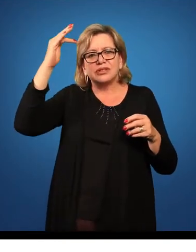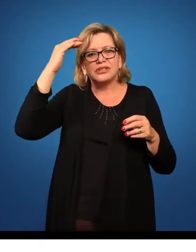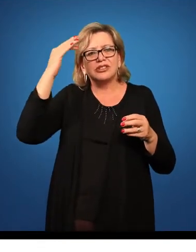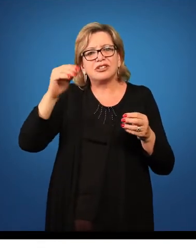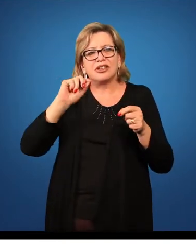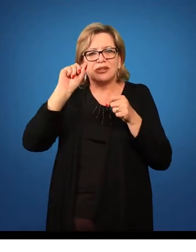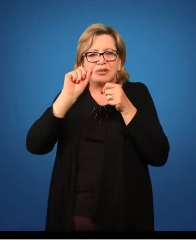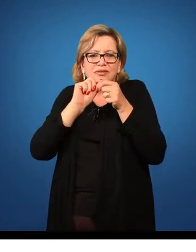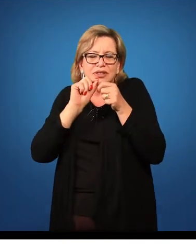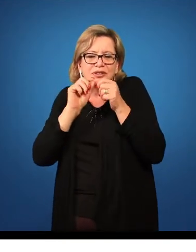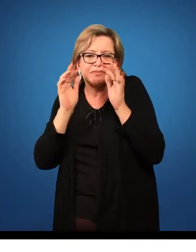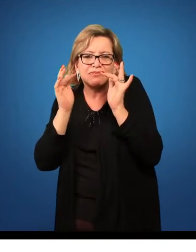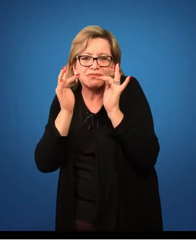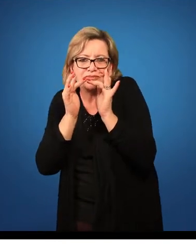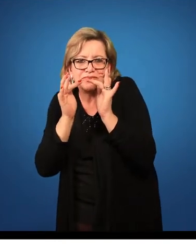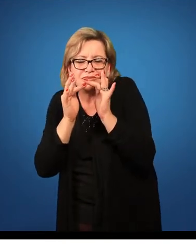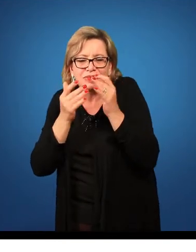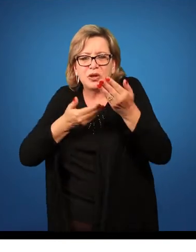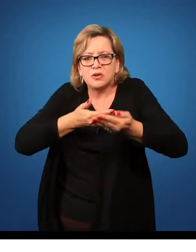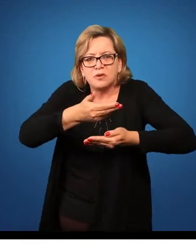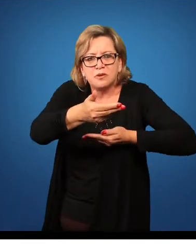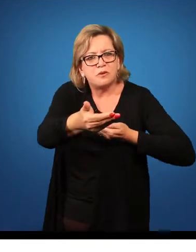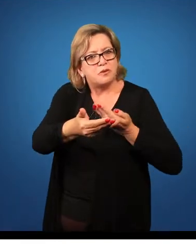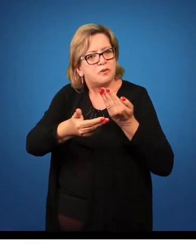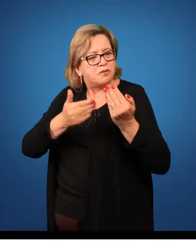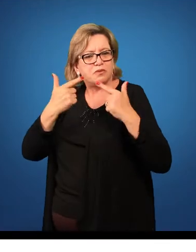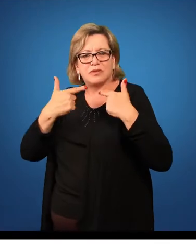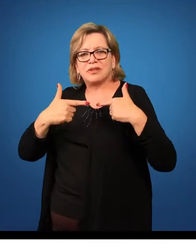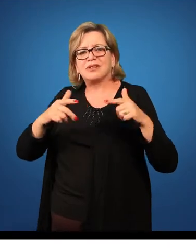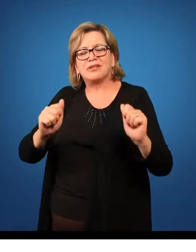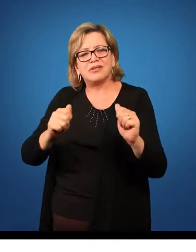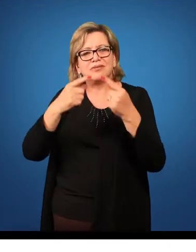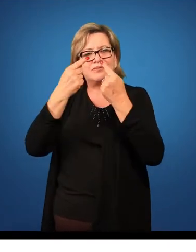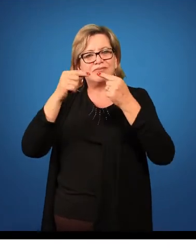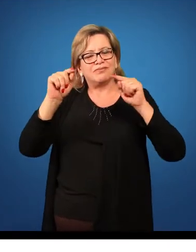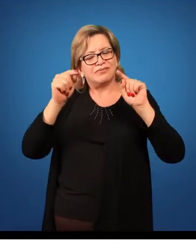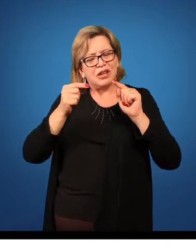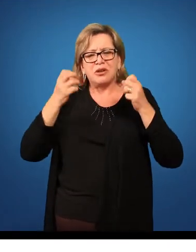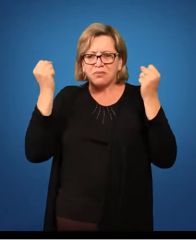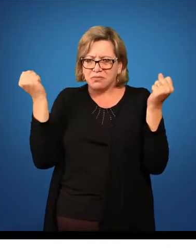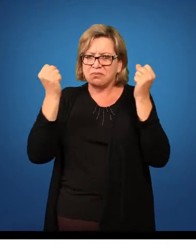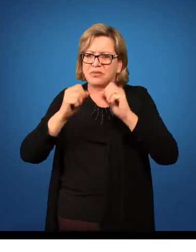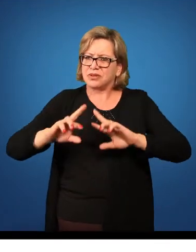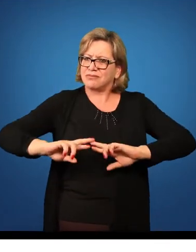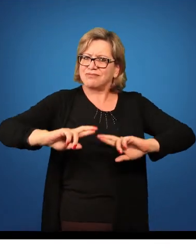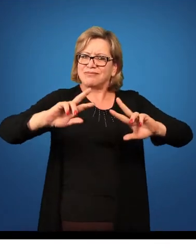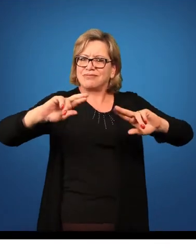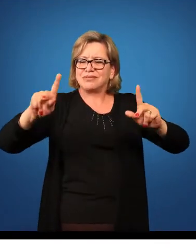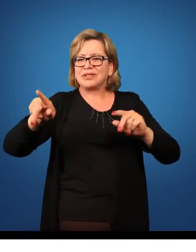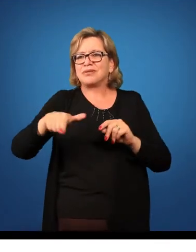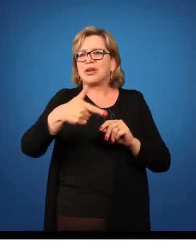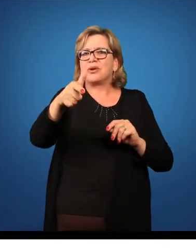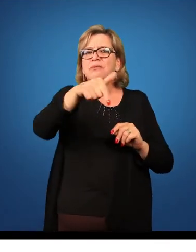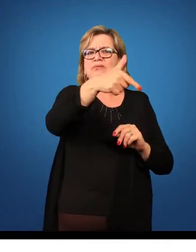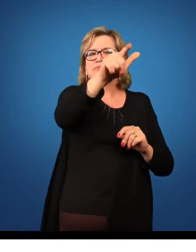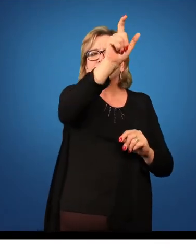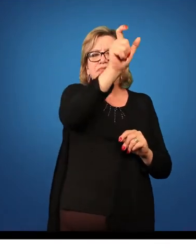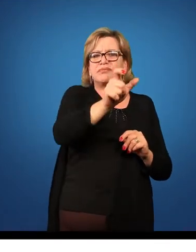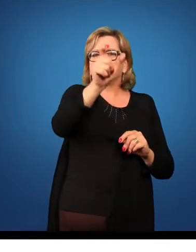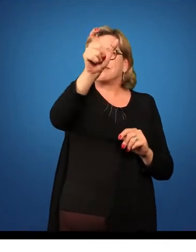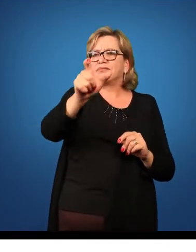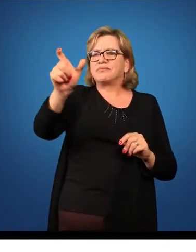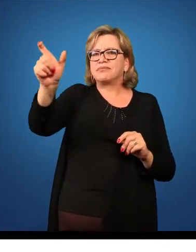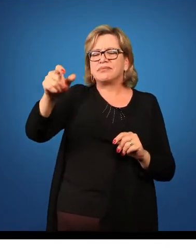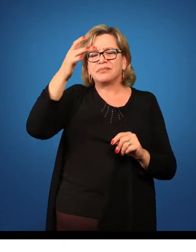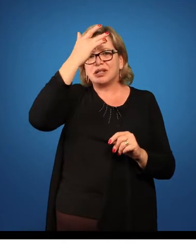estabelecer um contato, uma conversa com essa linguagem, que pode ser diferente para cada pessoa. E, por fim, o